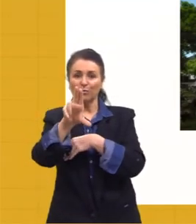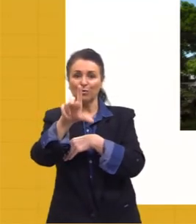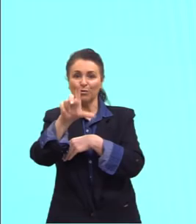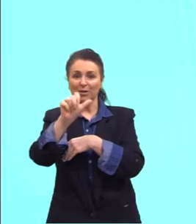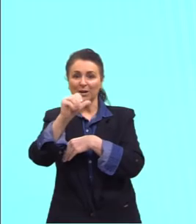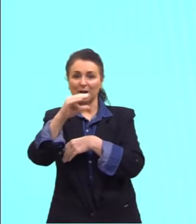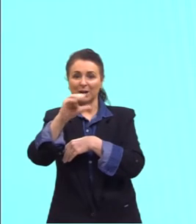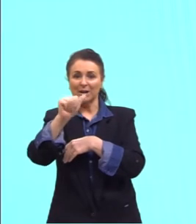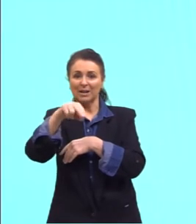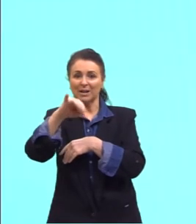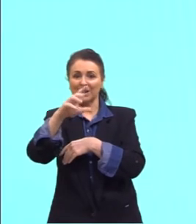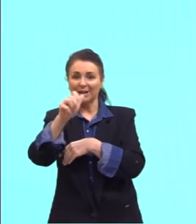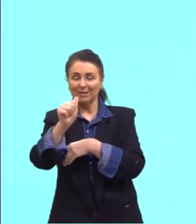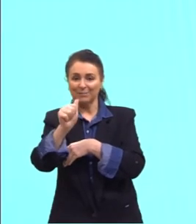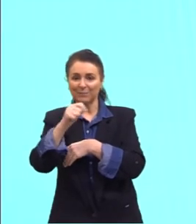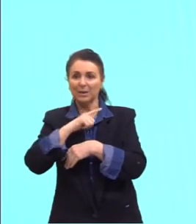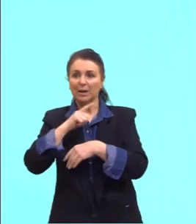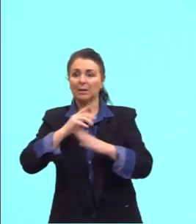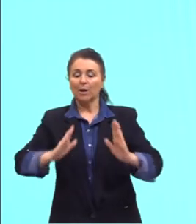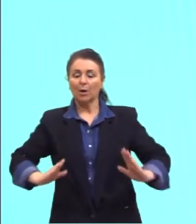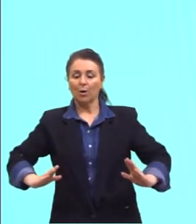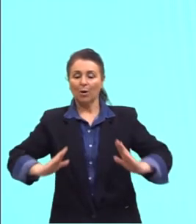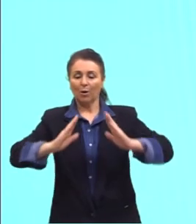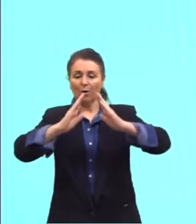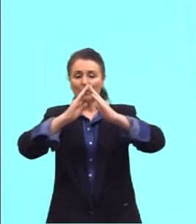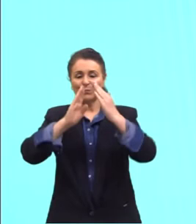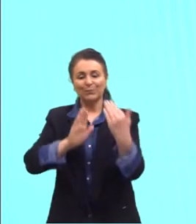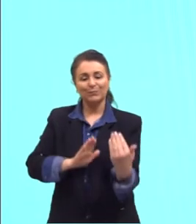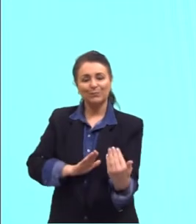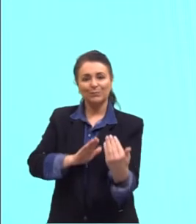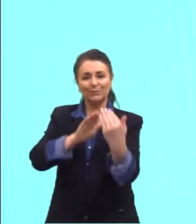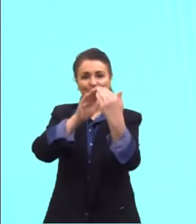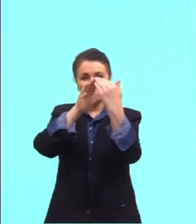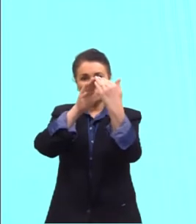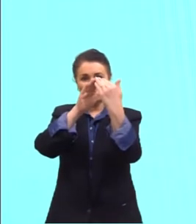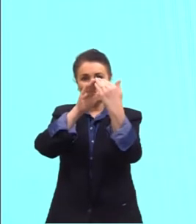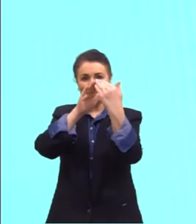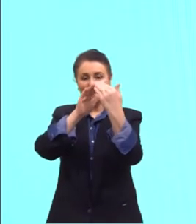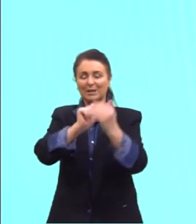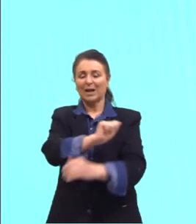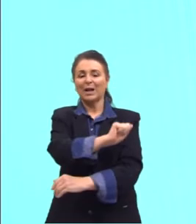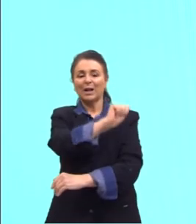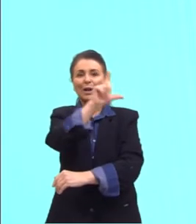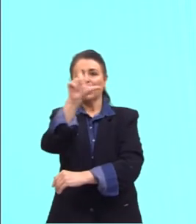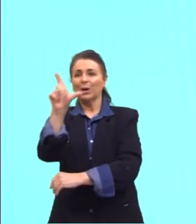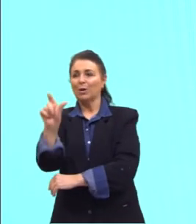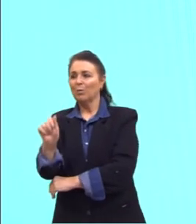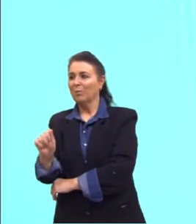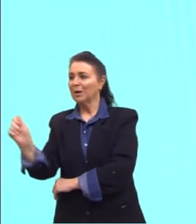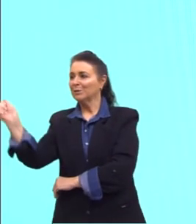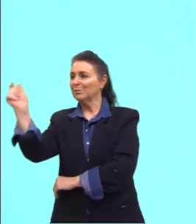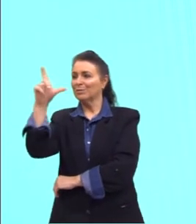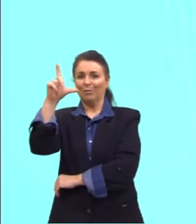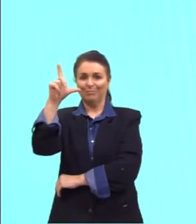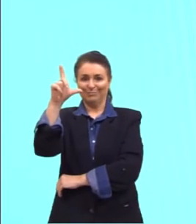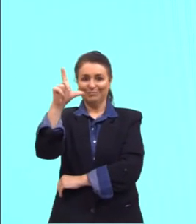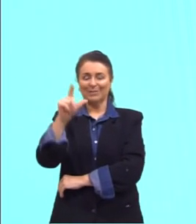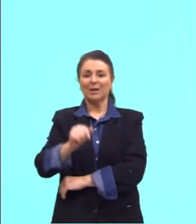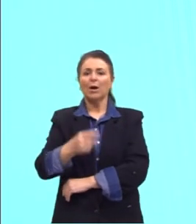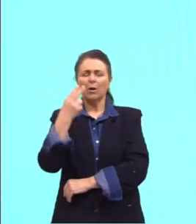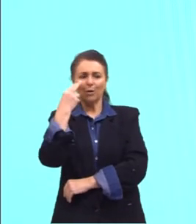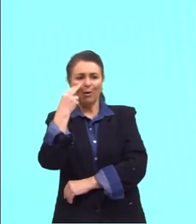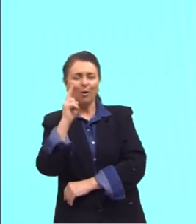pirâmide, a gente tem registros de duas pirâmides, a pirâmide Lua, a pirâmide Sol. É interessante pensar também como essas civilizações